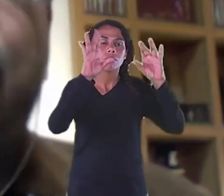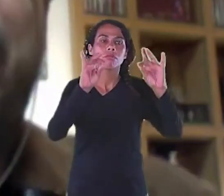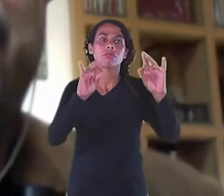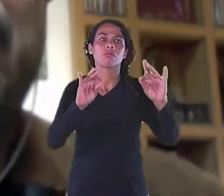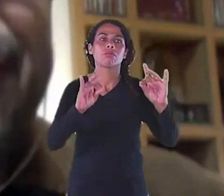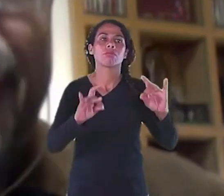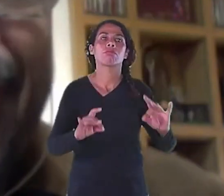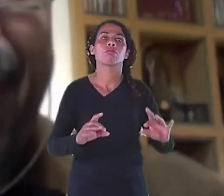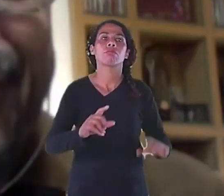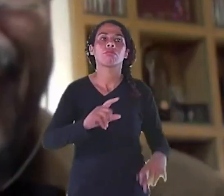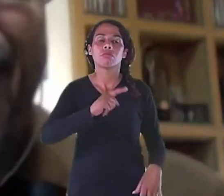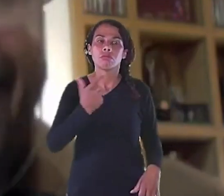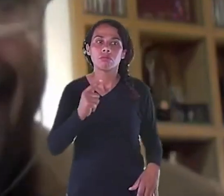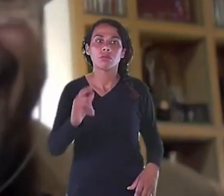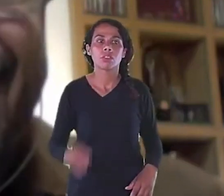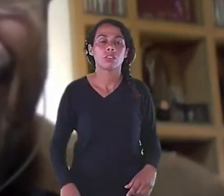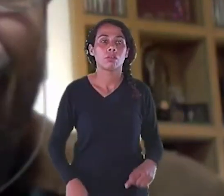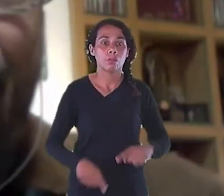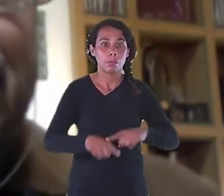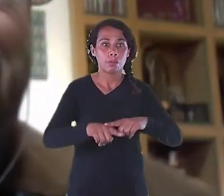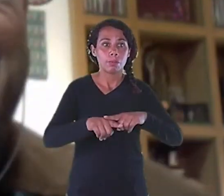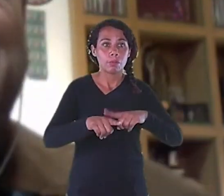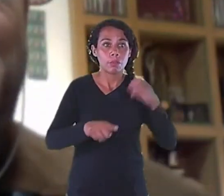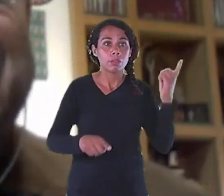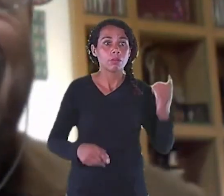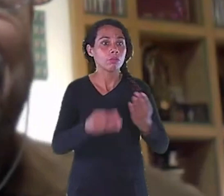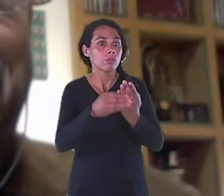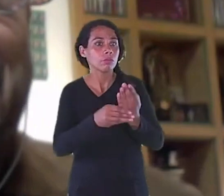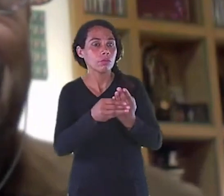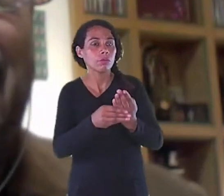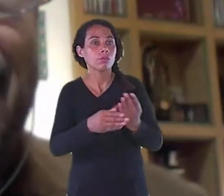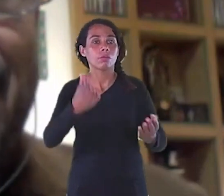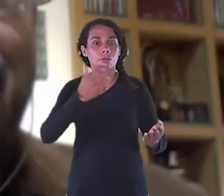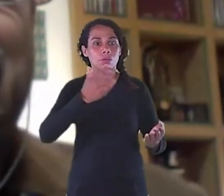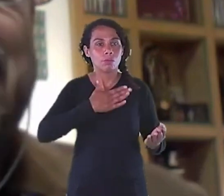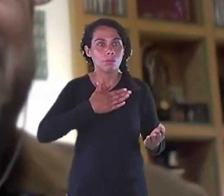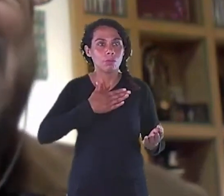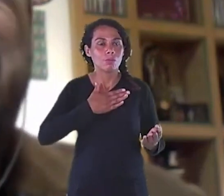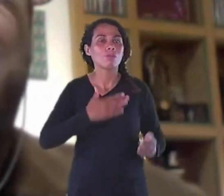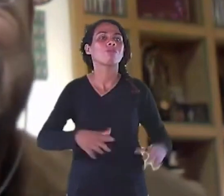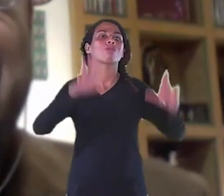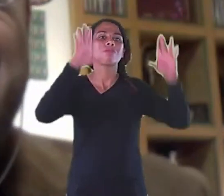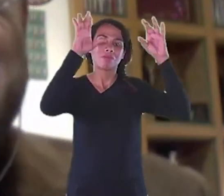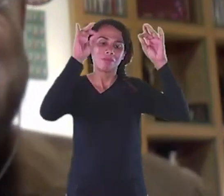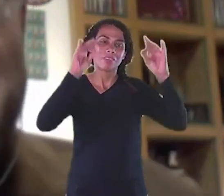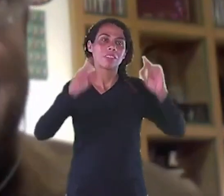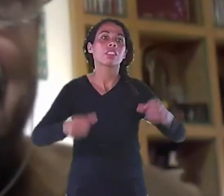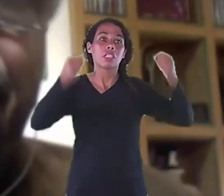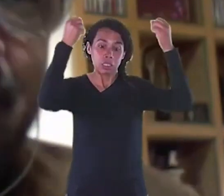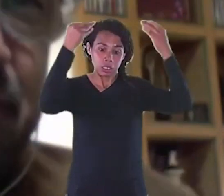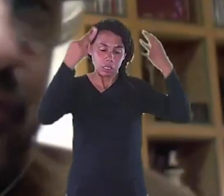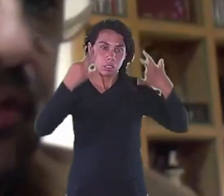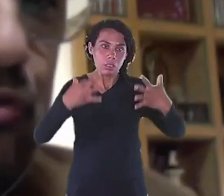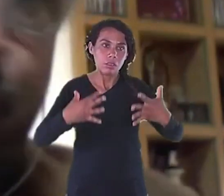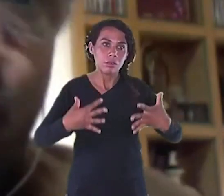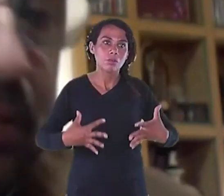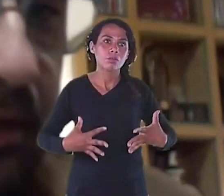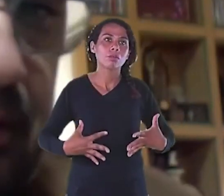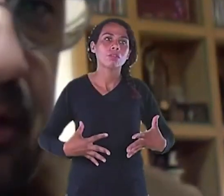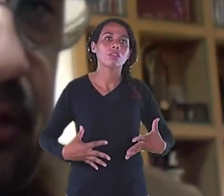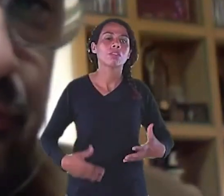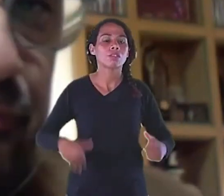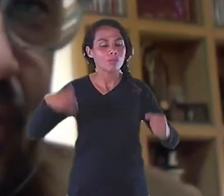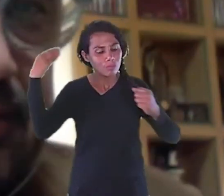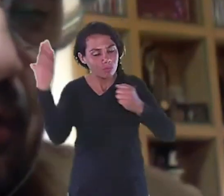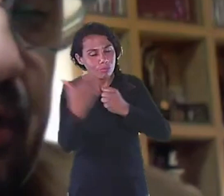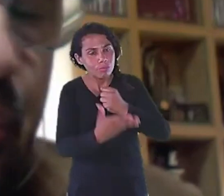pessoas Entenderem Por que você virou Aquilo profissional Quais foram os fatos Que fizeram Que fizeste você Se interessar Por essa atividade Ou por